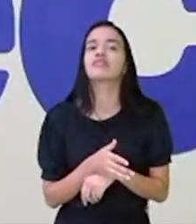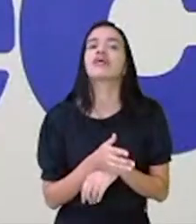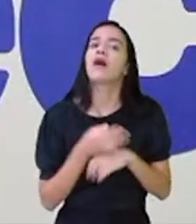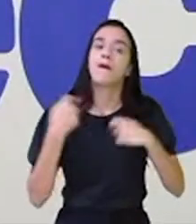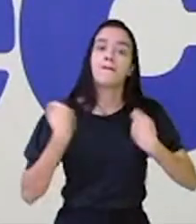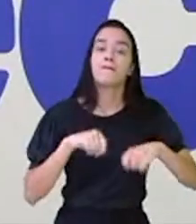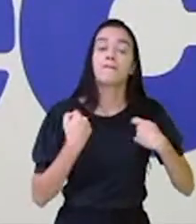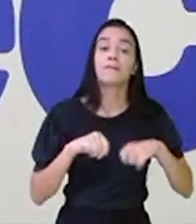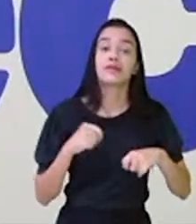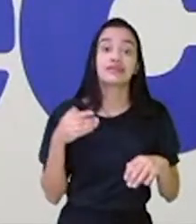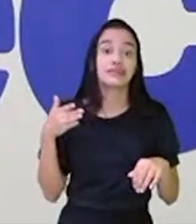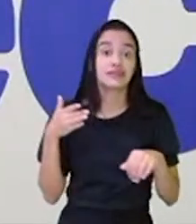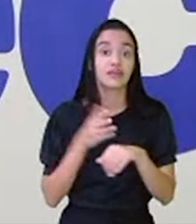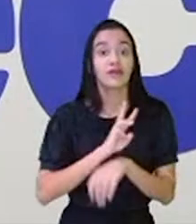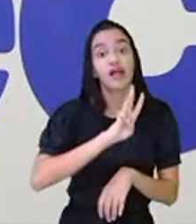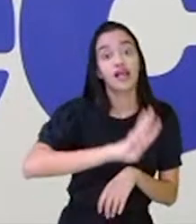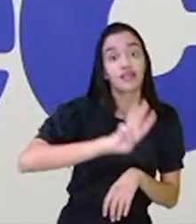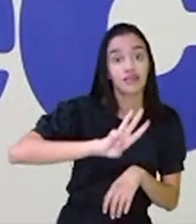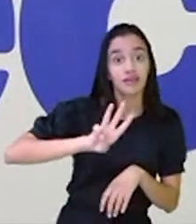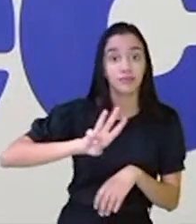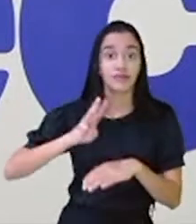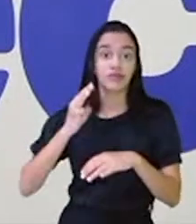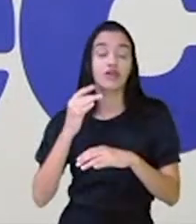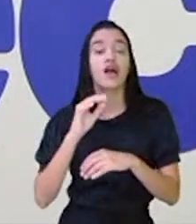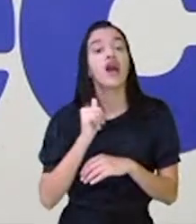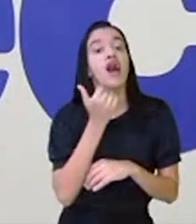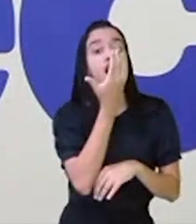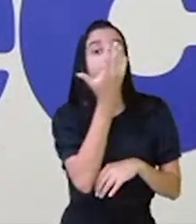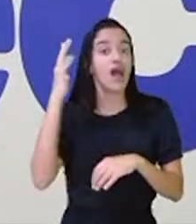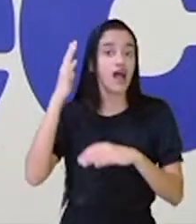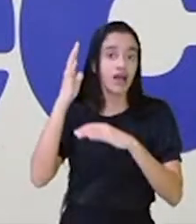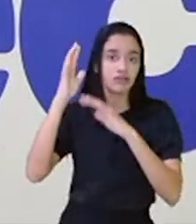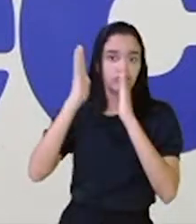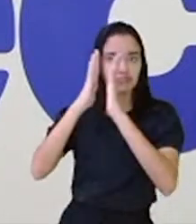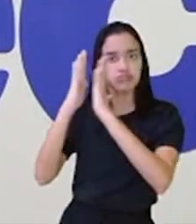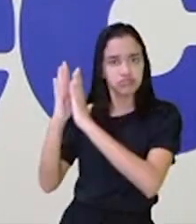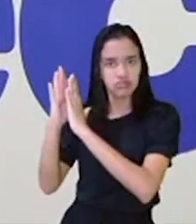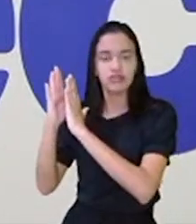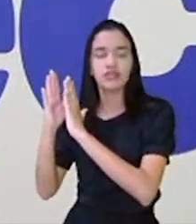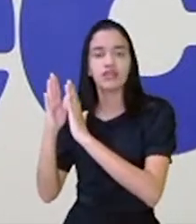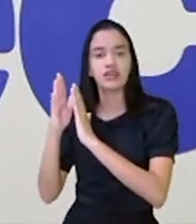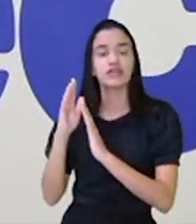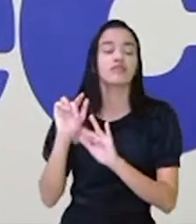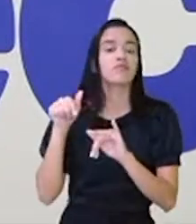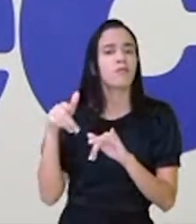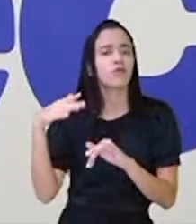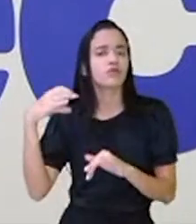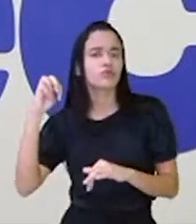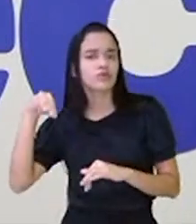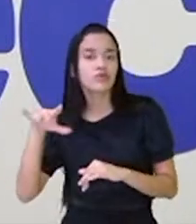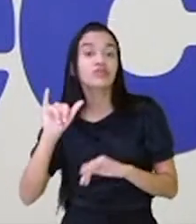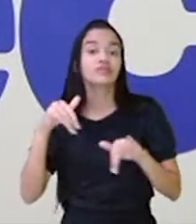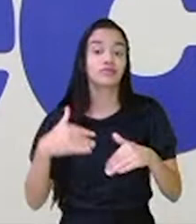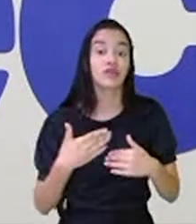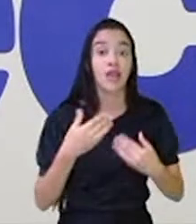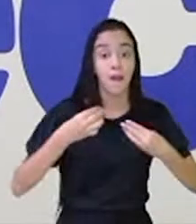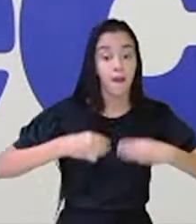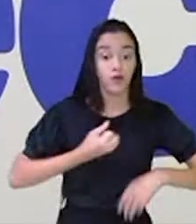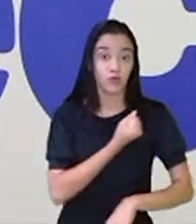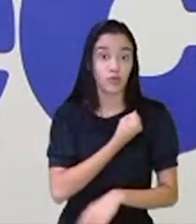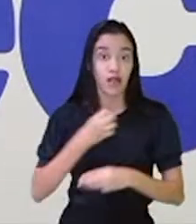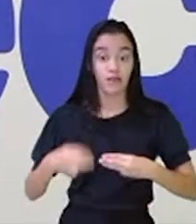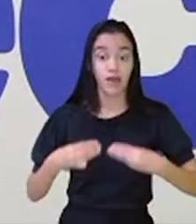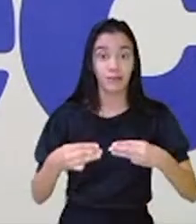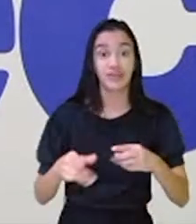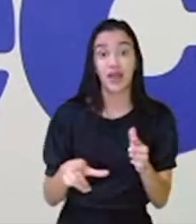a gente precisa entrar, www.arvoredelivro.com e você vai acessar através da sua matrícula. Só